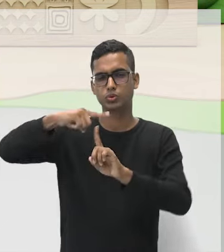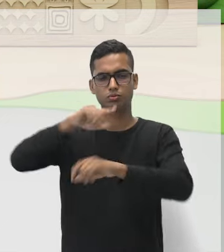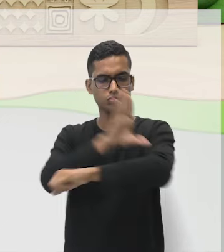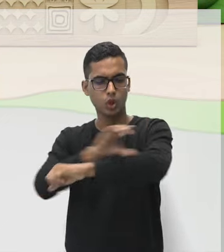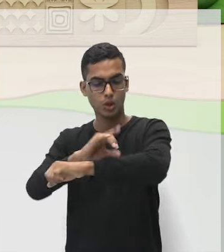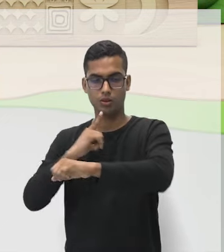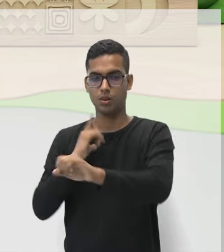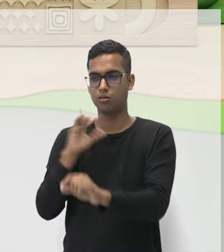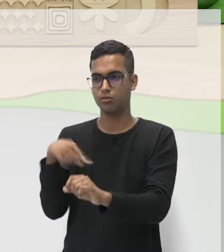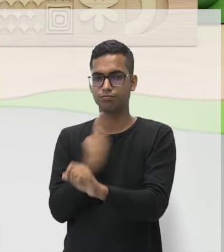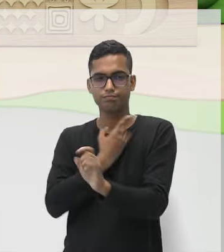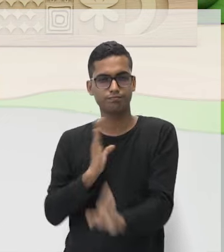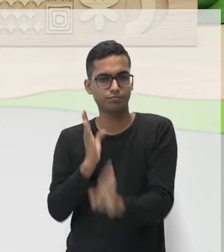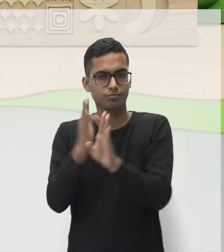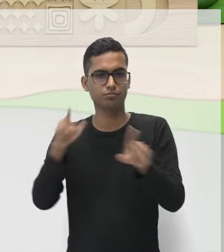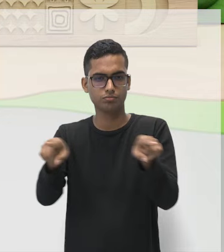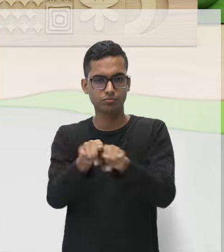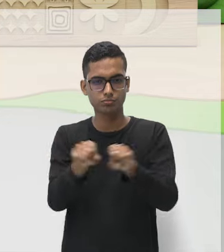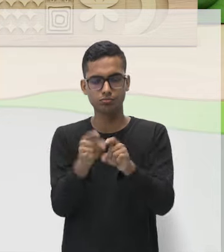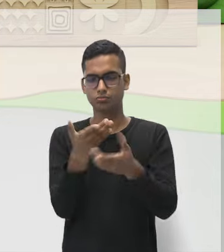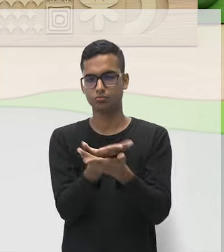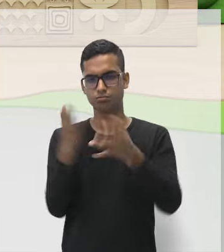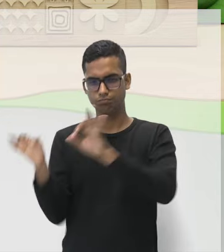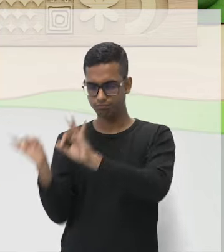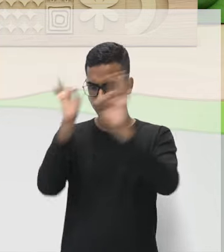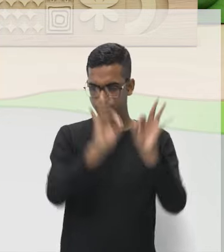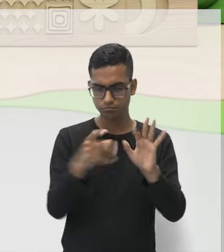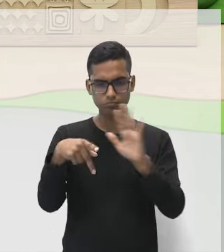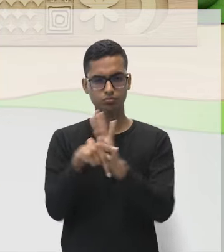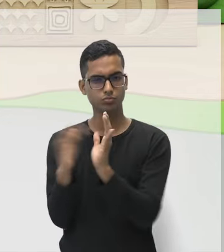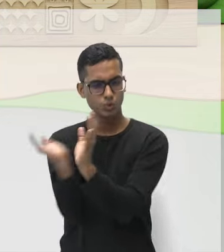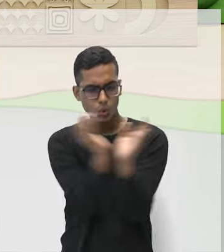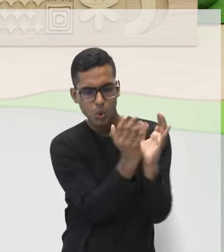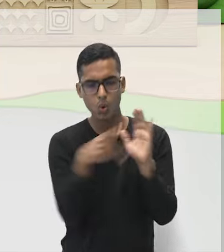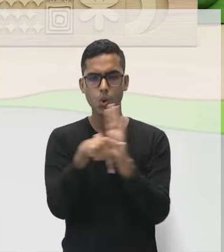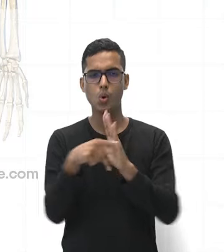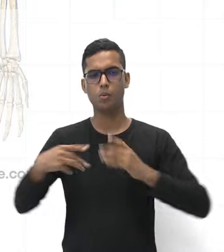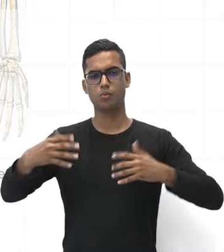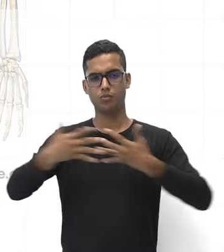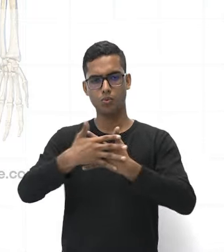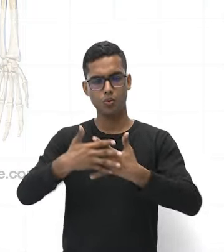encontramos. Vamos ver agora os nossos grupos musculares.